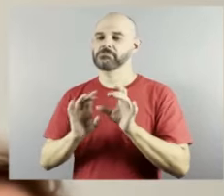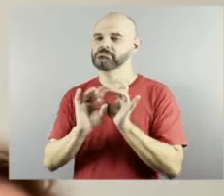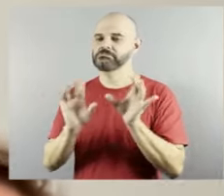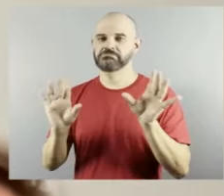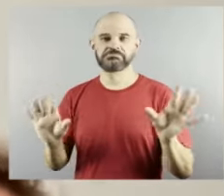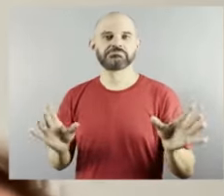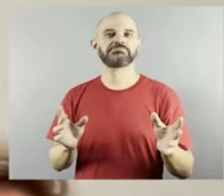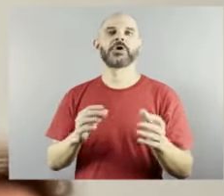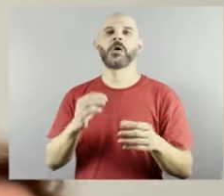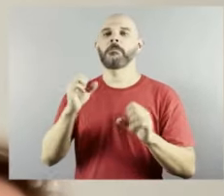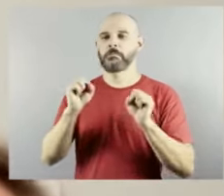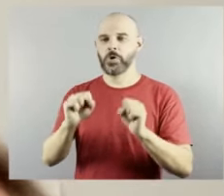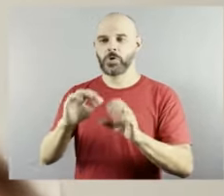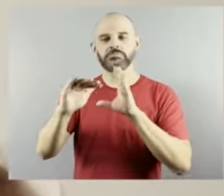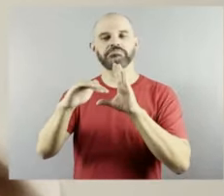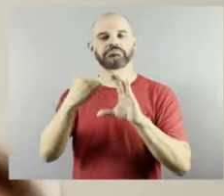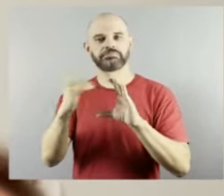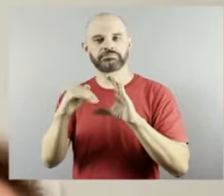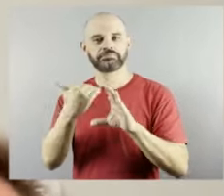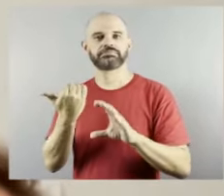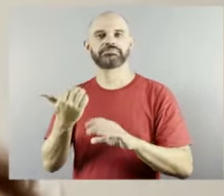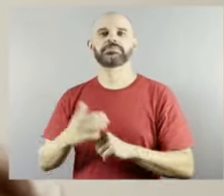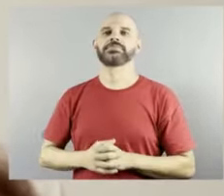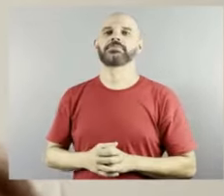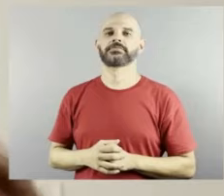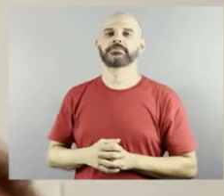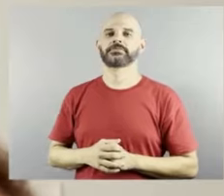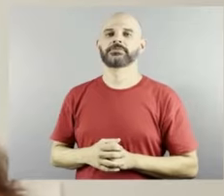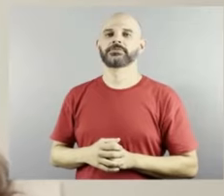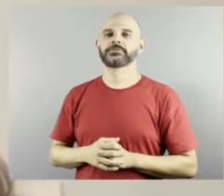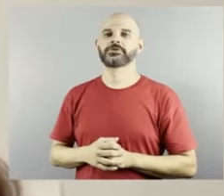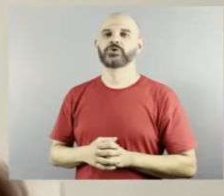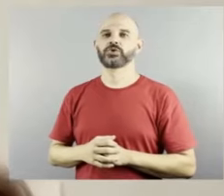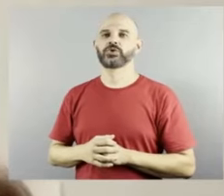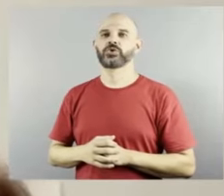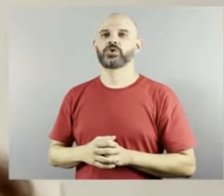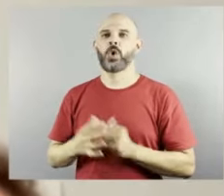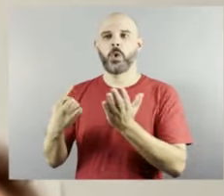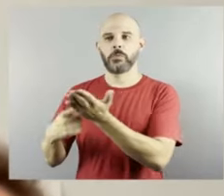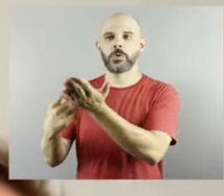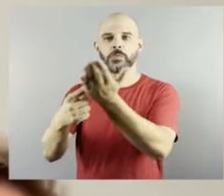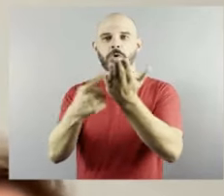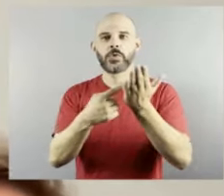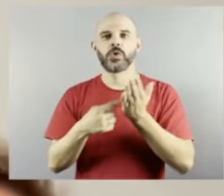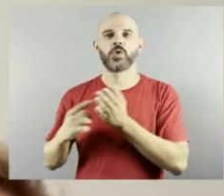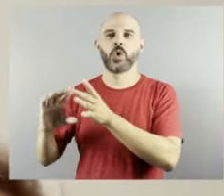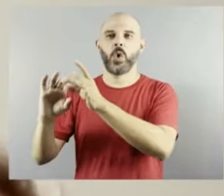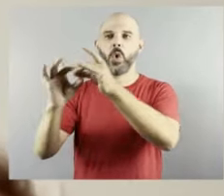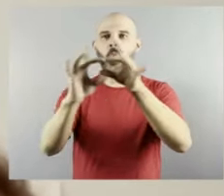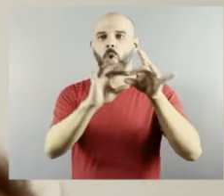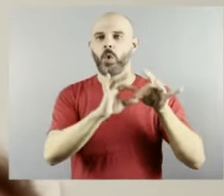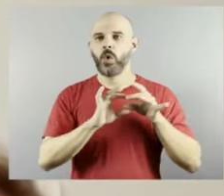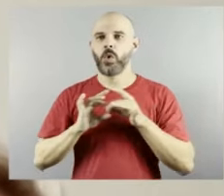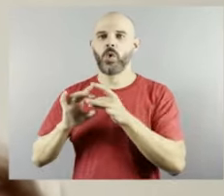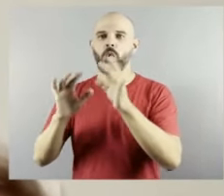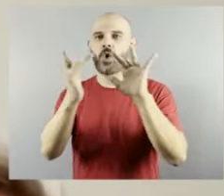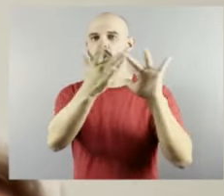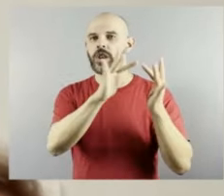contribuir qualquer coisa que desconstrua estamos muito abertos pra